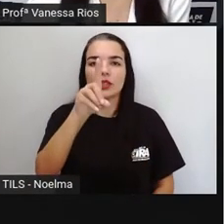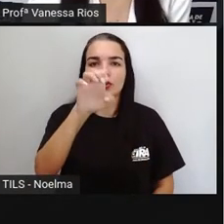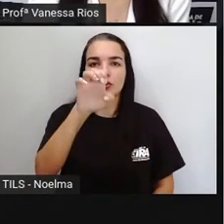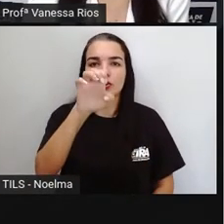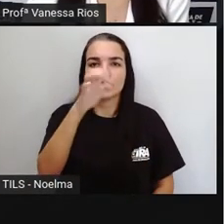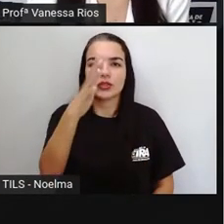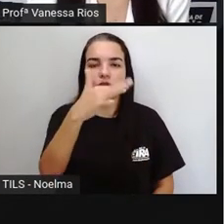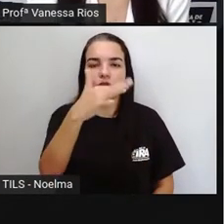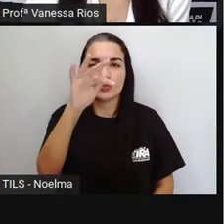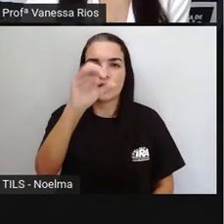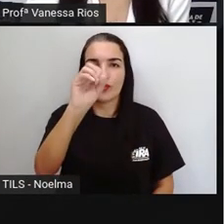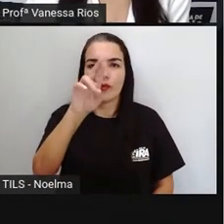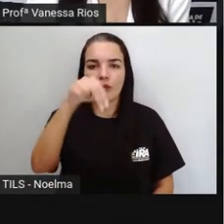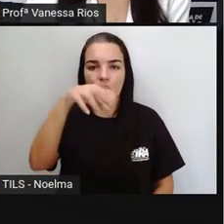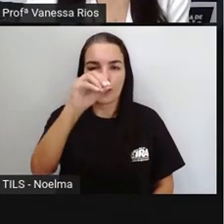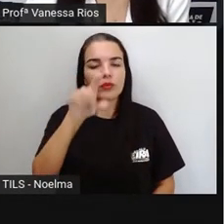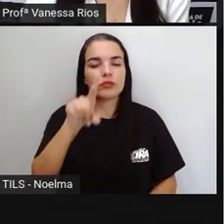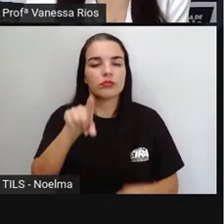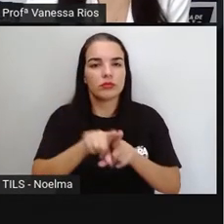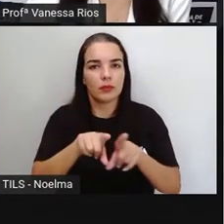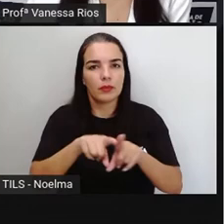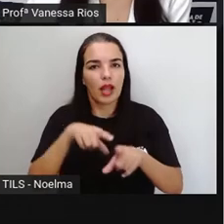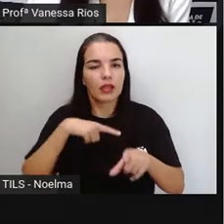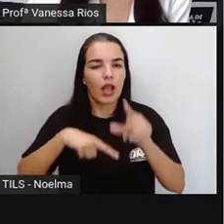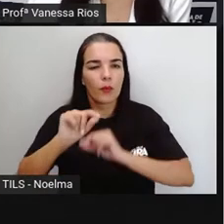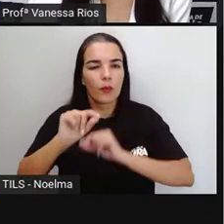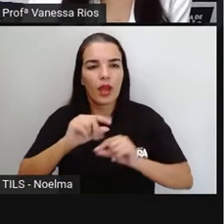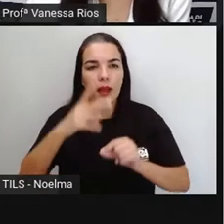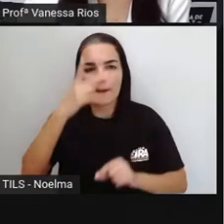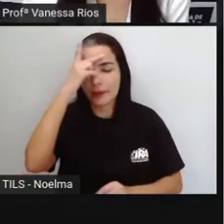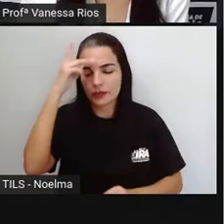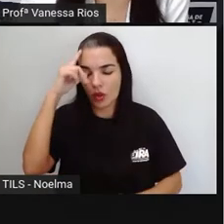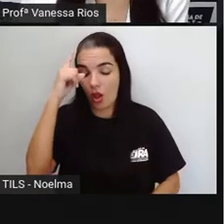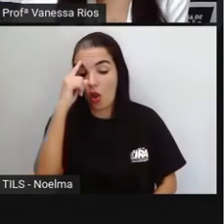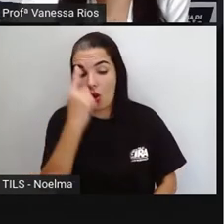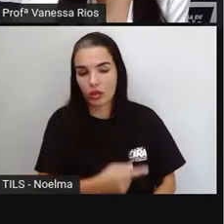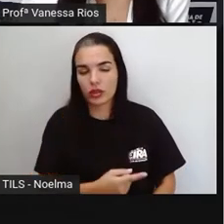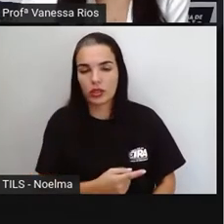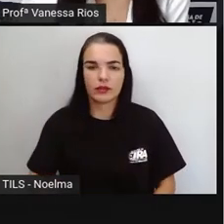tem essa questão de ter alguma ordem a ser seguida.